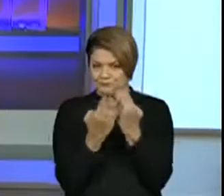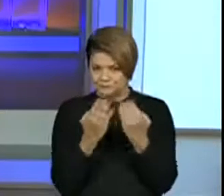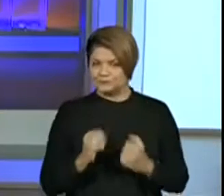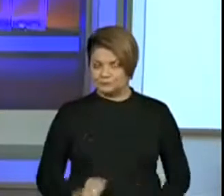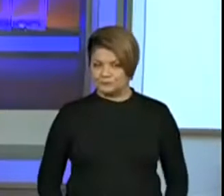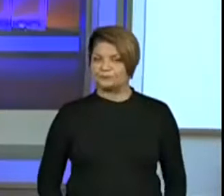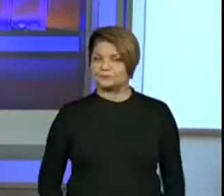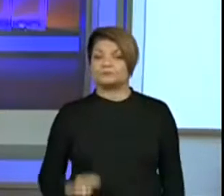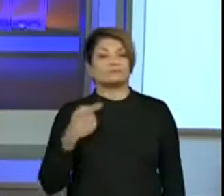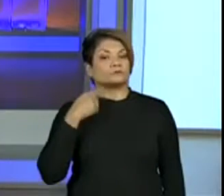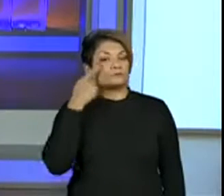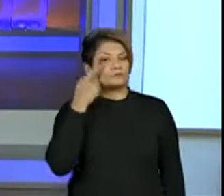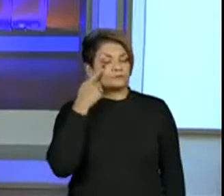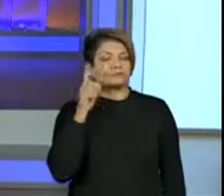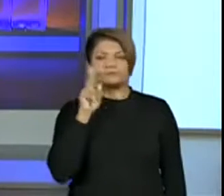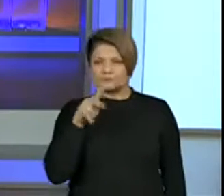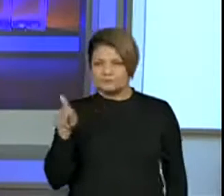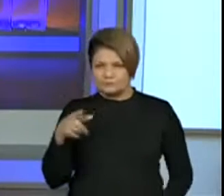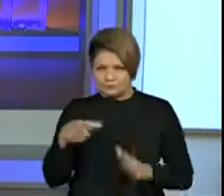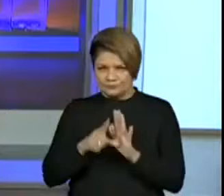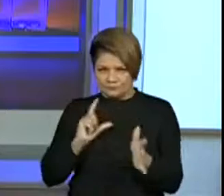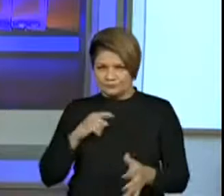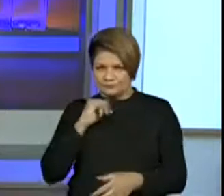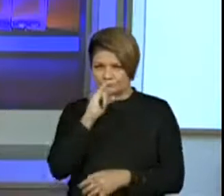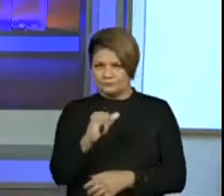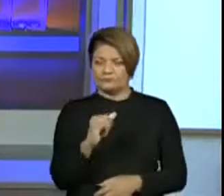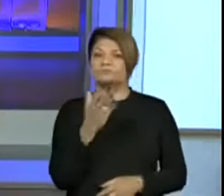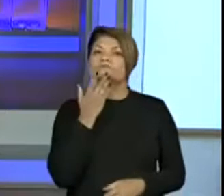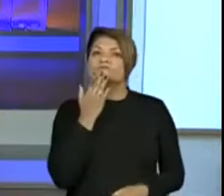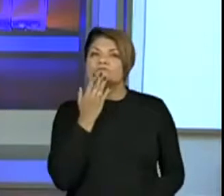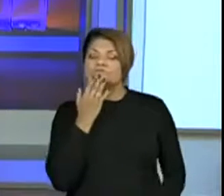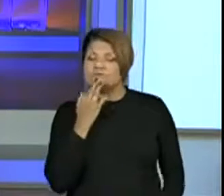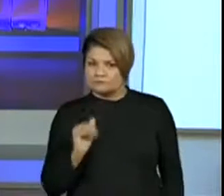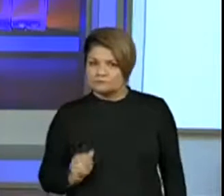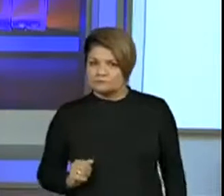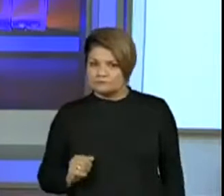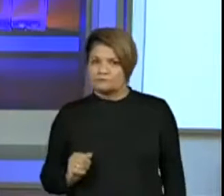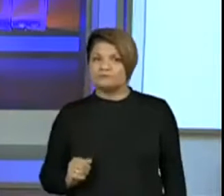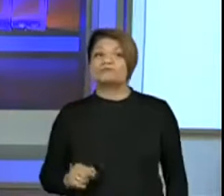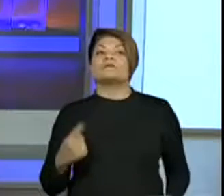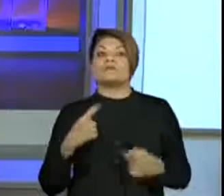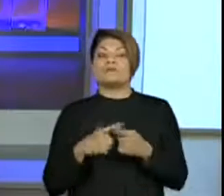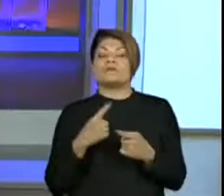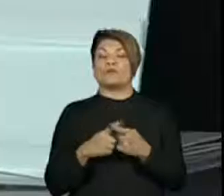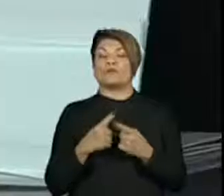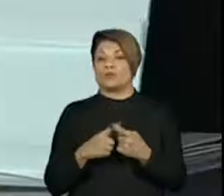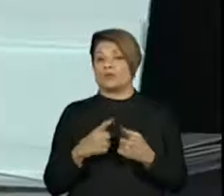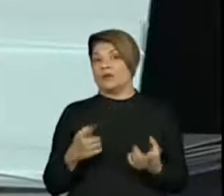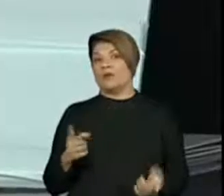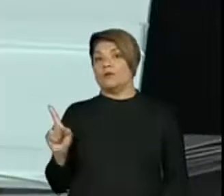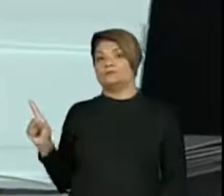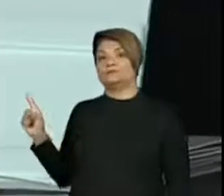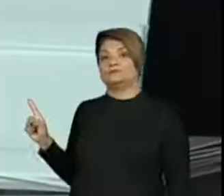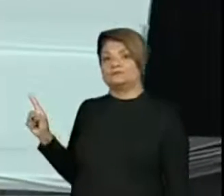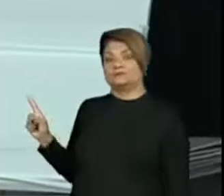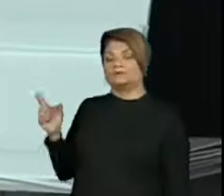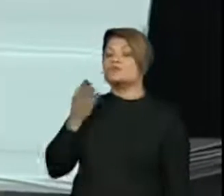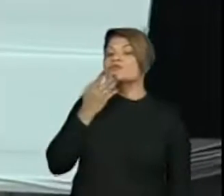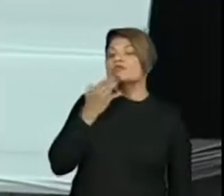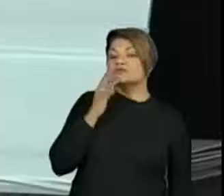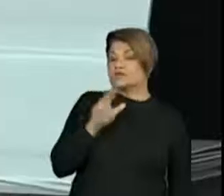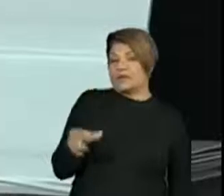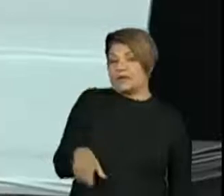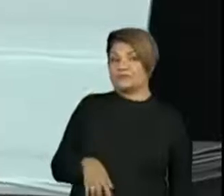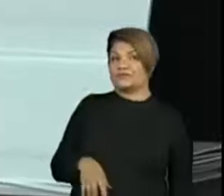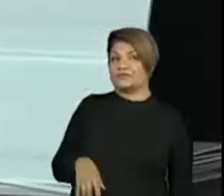falado sobre as cores das fichas, vocês verão agora. Porque as nossas fichas aqui estão de cores diferentes. Mas é importante você